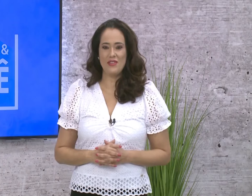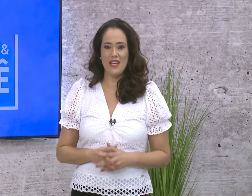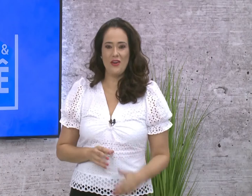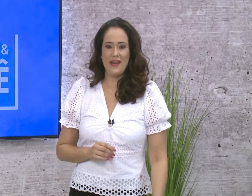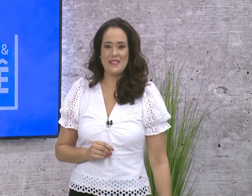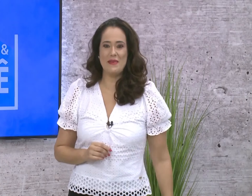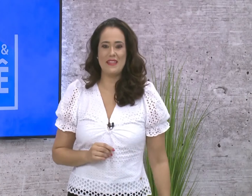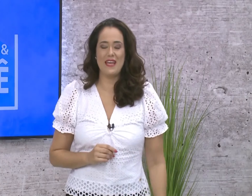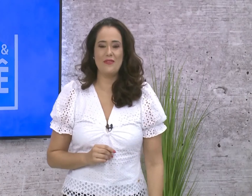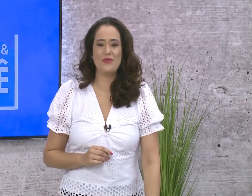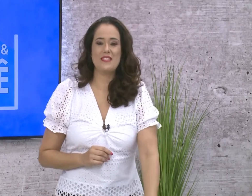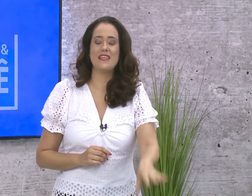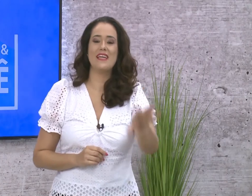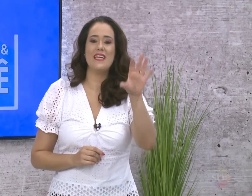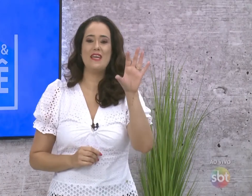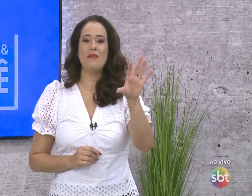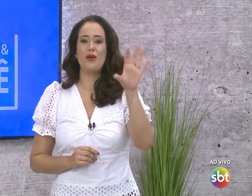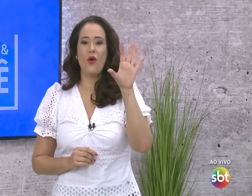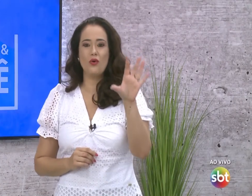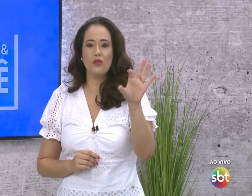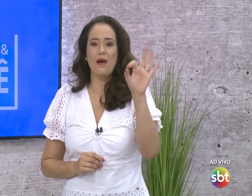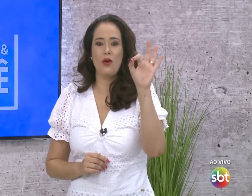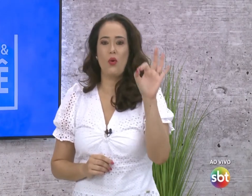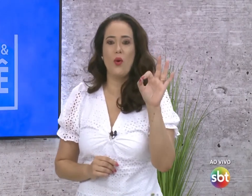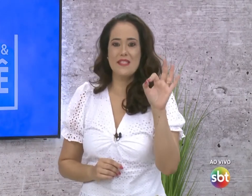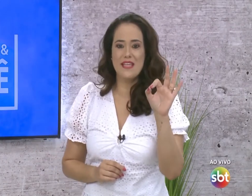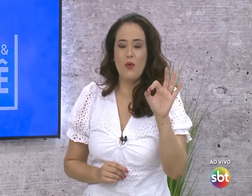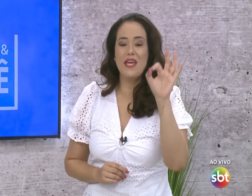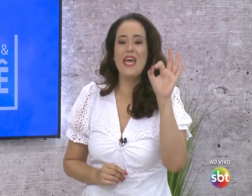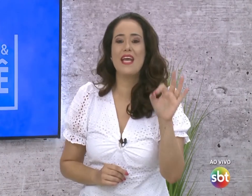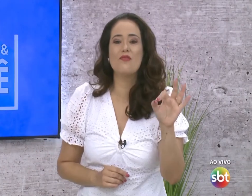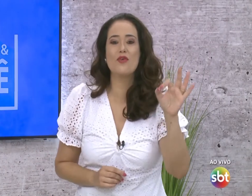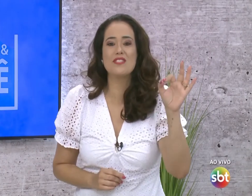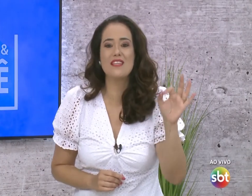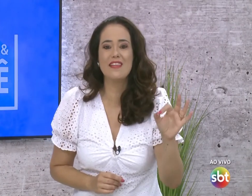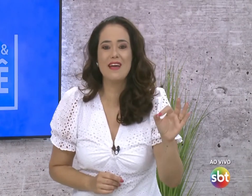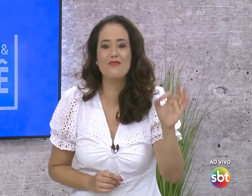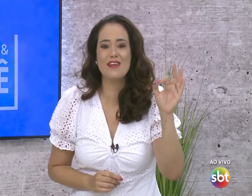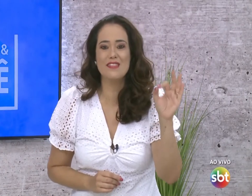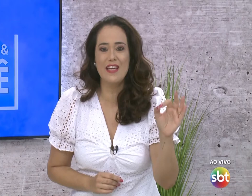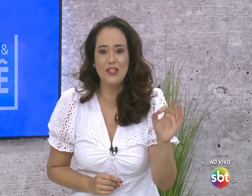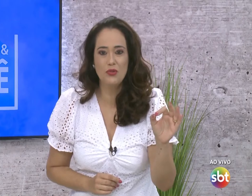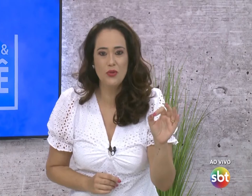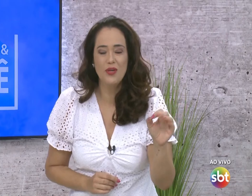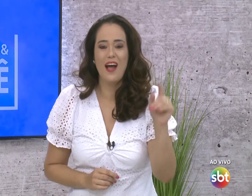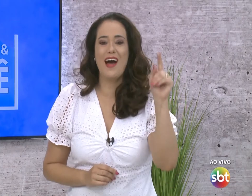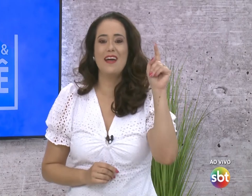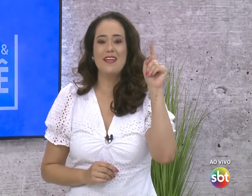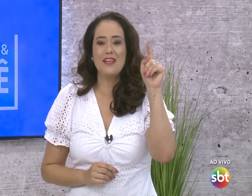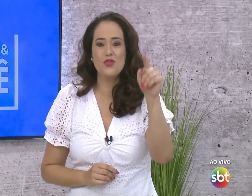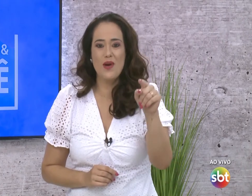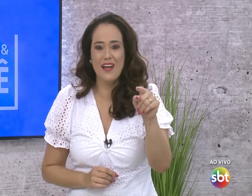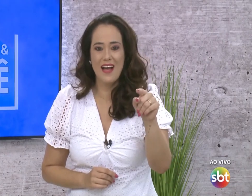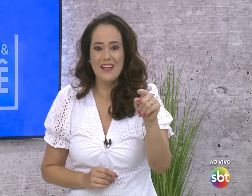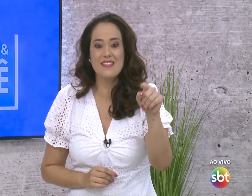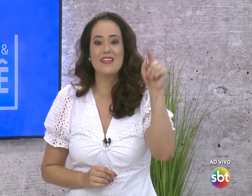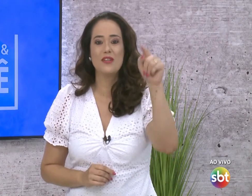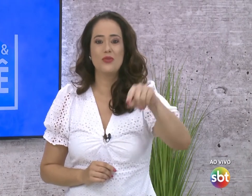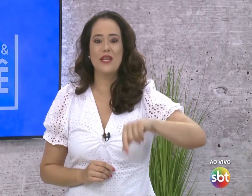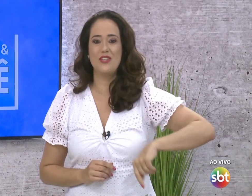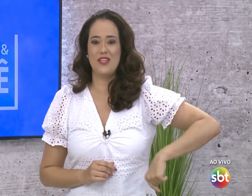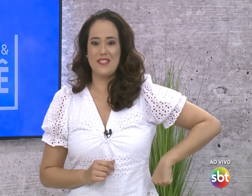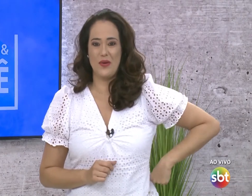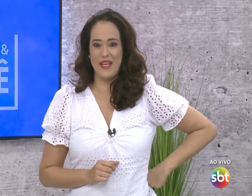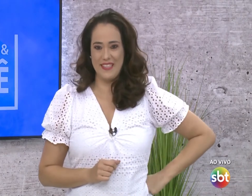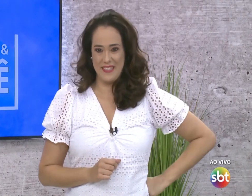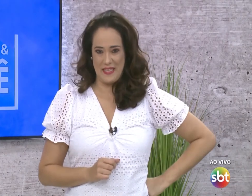Já voltei com o SBT e você e me conta uma coisa. O que que você tá fazendo aí na sua casa